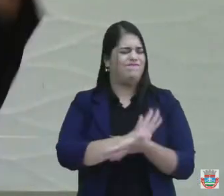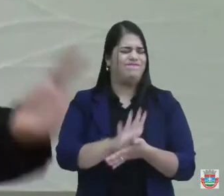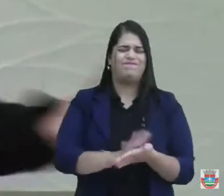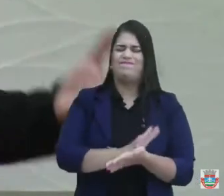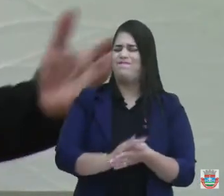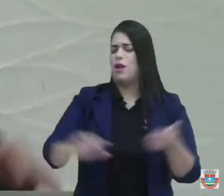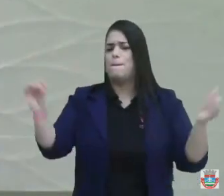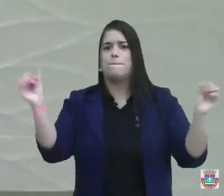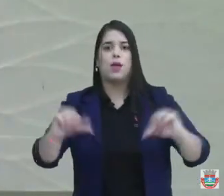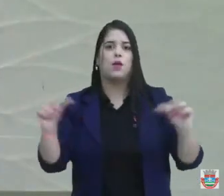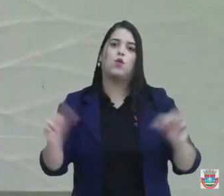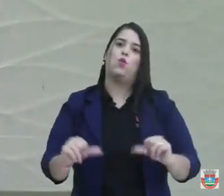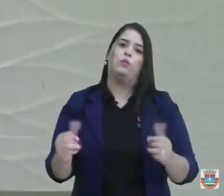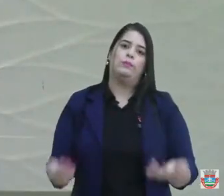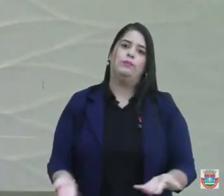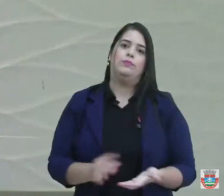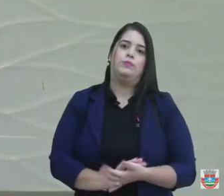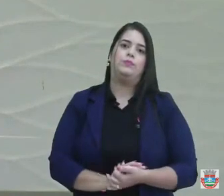Metruna, piorou.